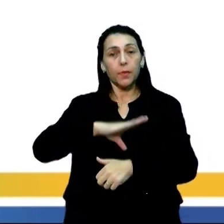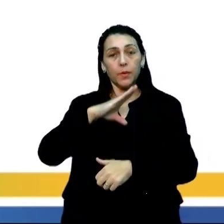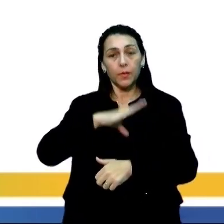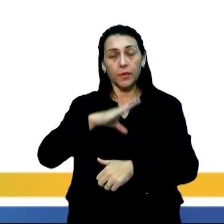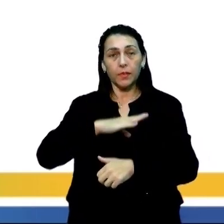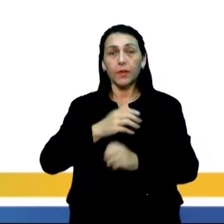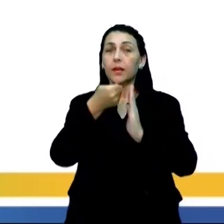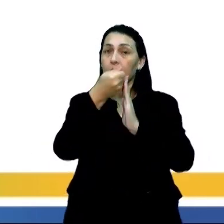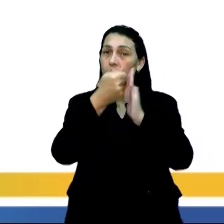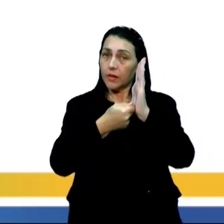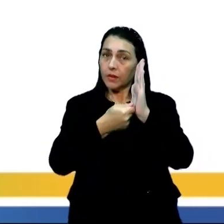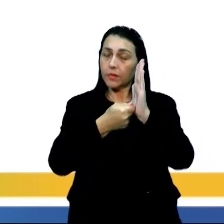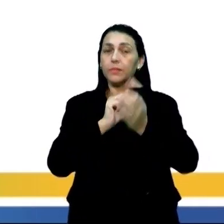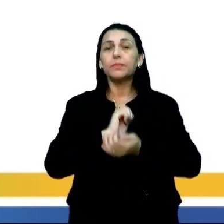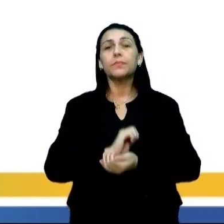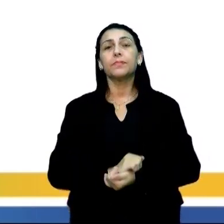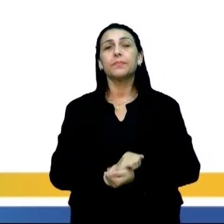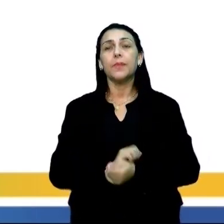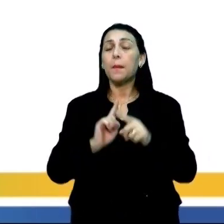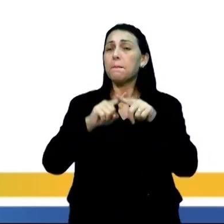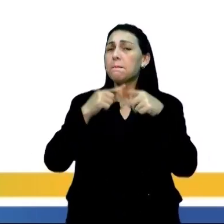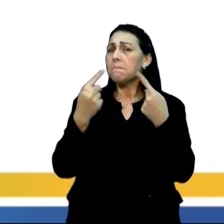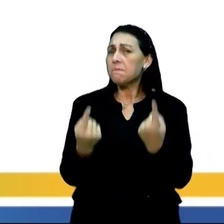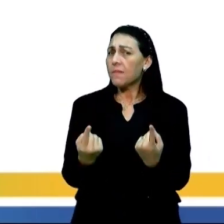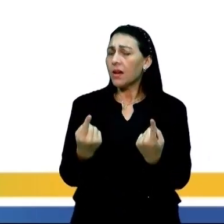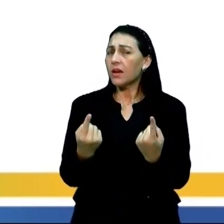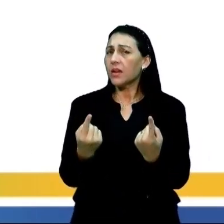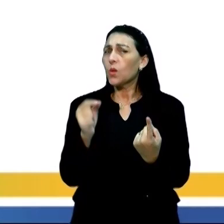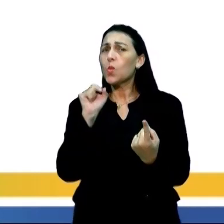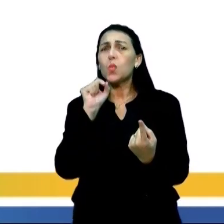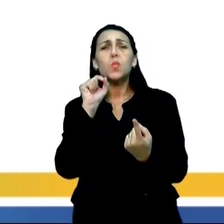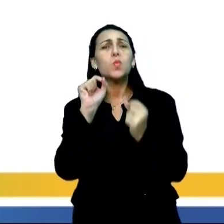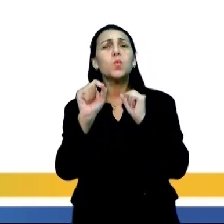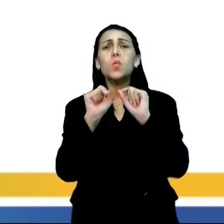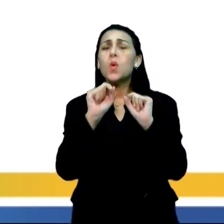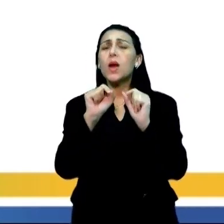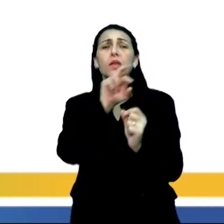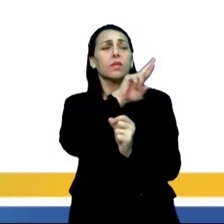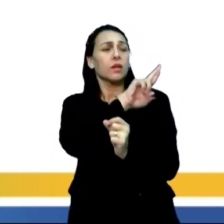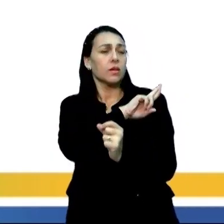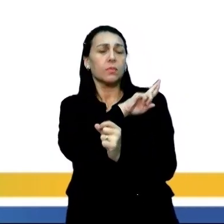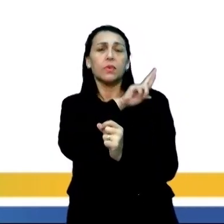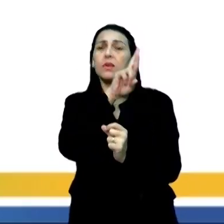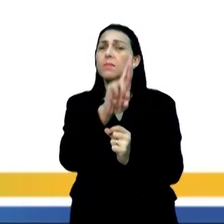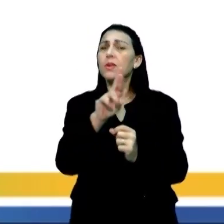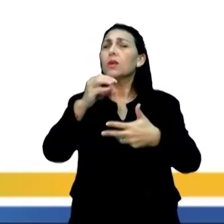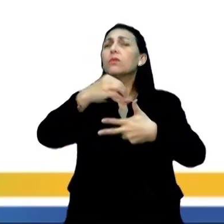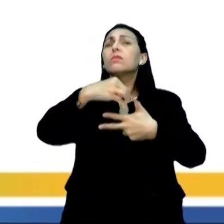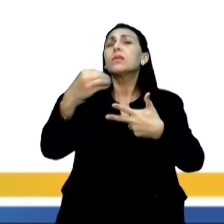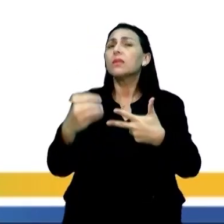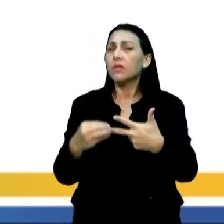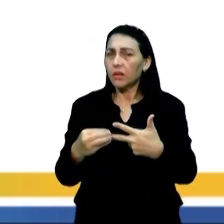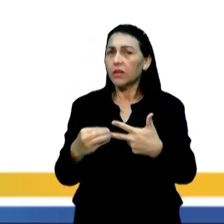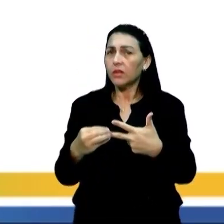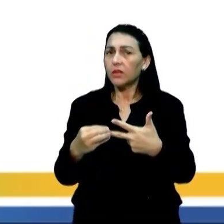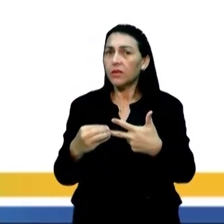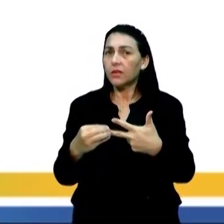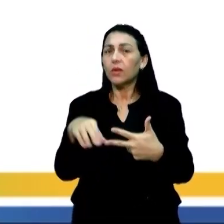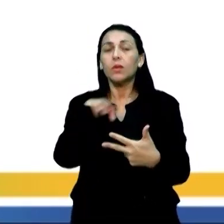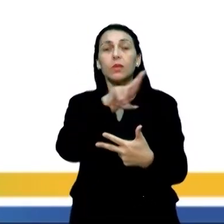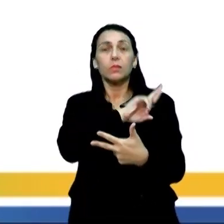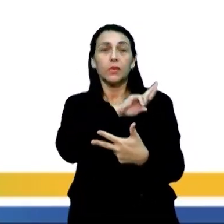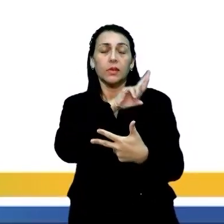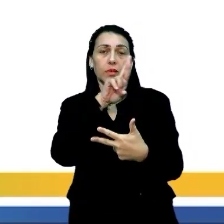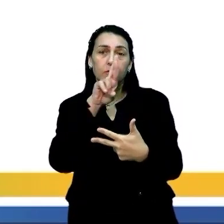e a Redação. Mas afinal, o que são competências do Enem? Competências